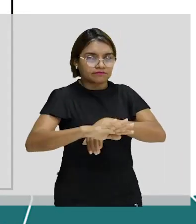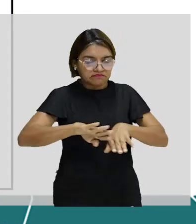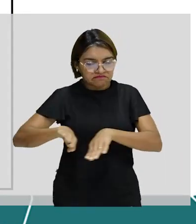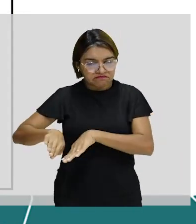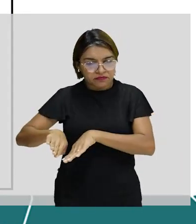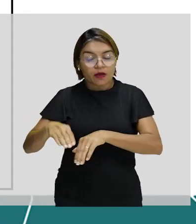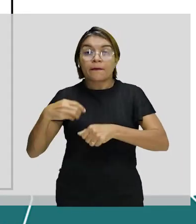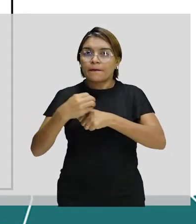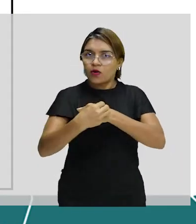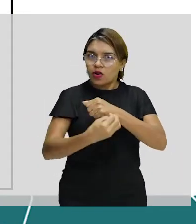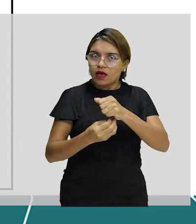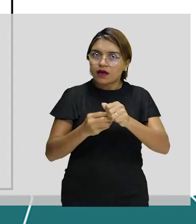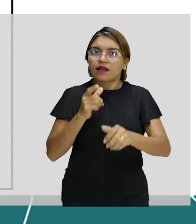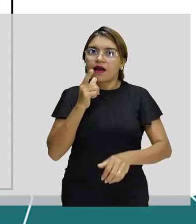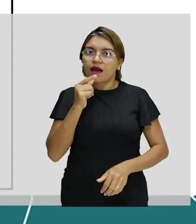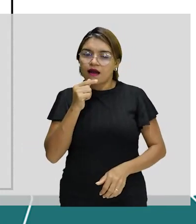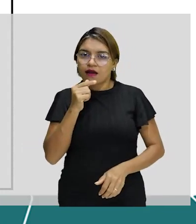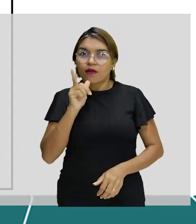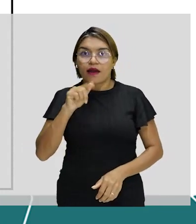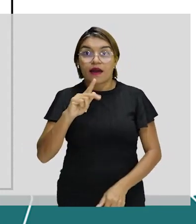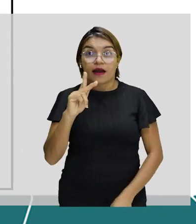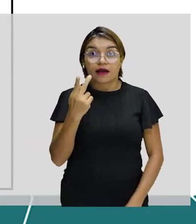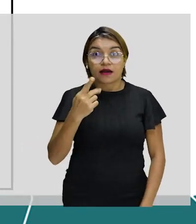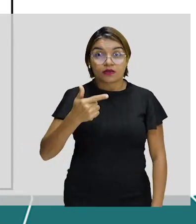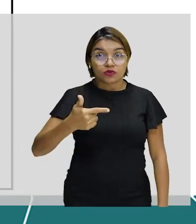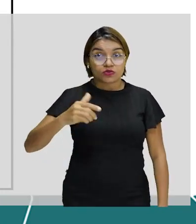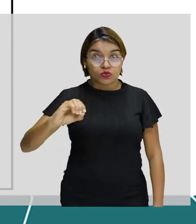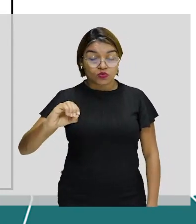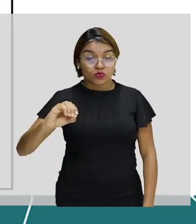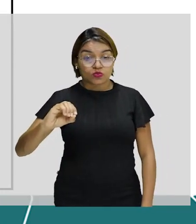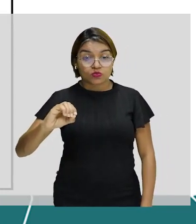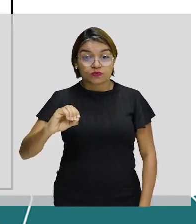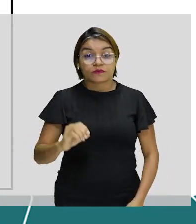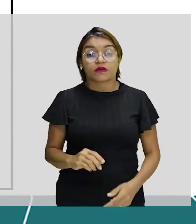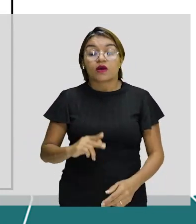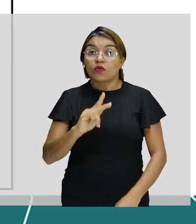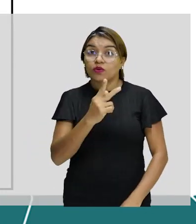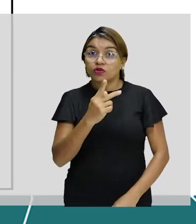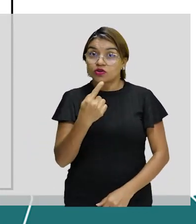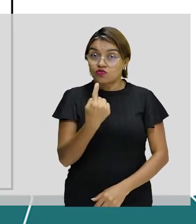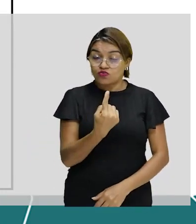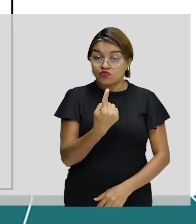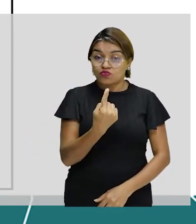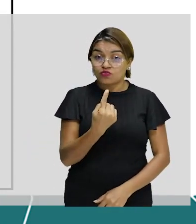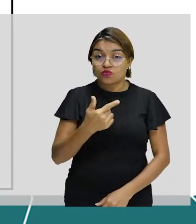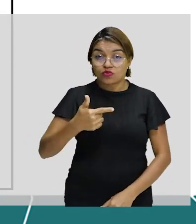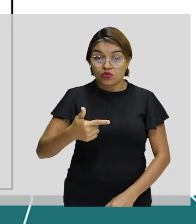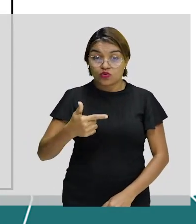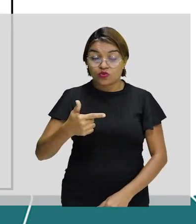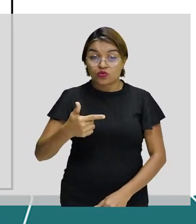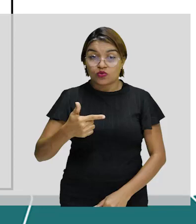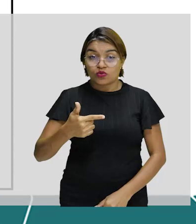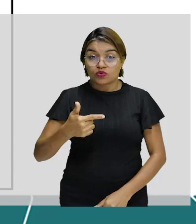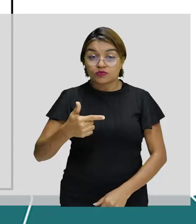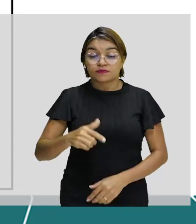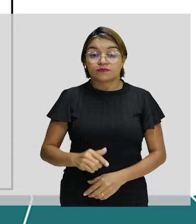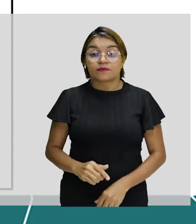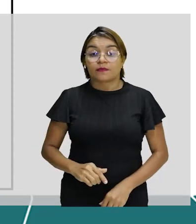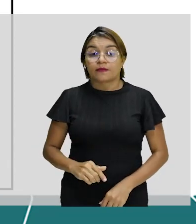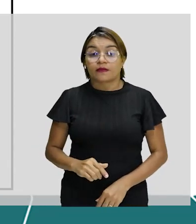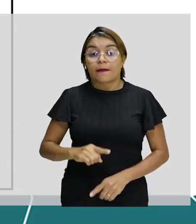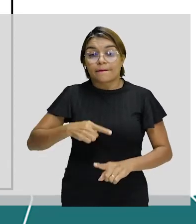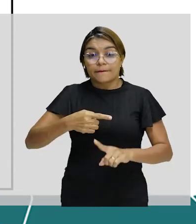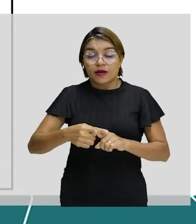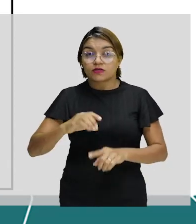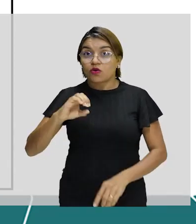água. Sabemos que sua fórmula é H2O. O hidrogênio vale 1, 2 hidrogênios, 2. Mais o